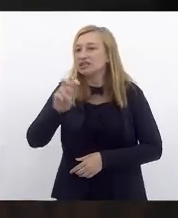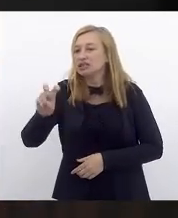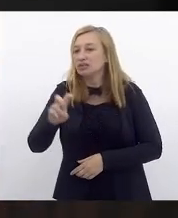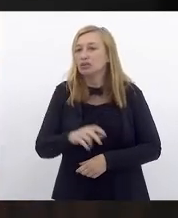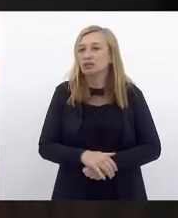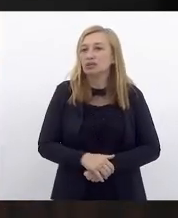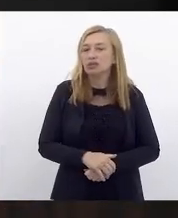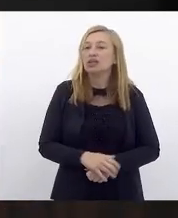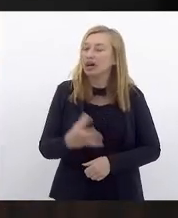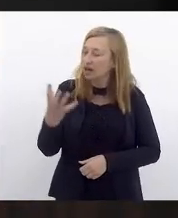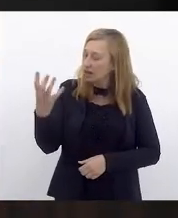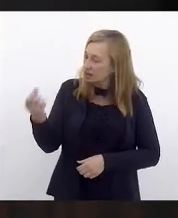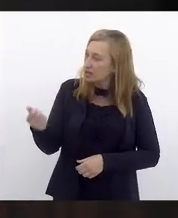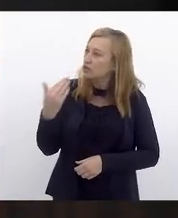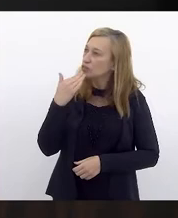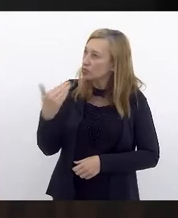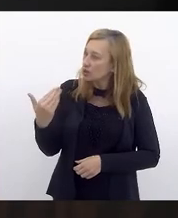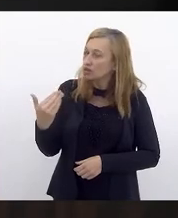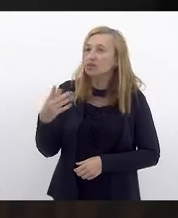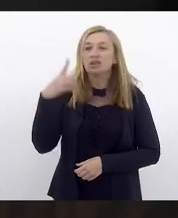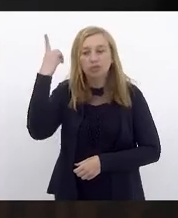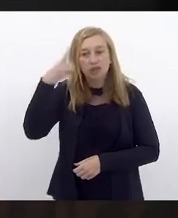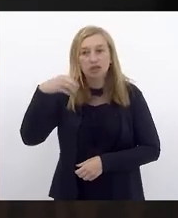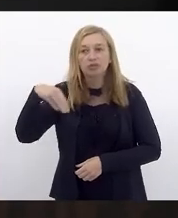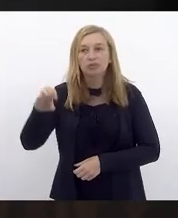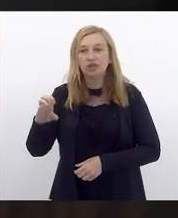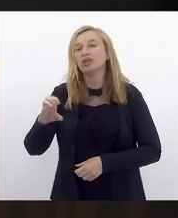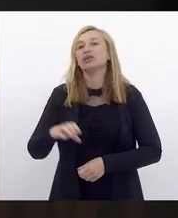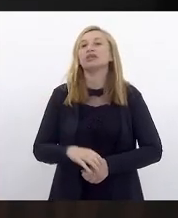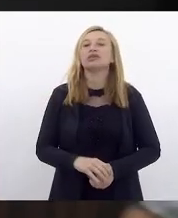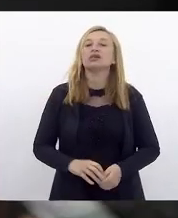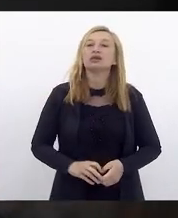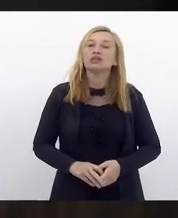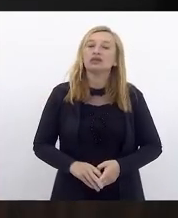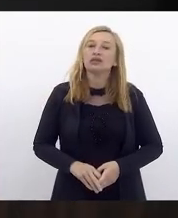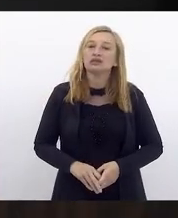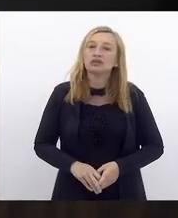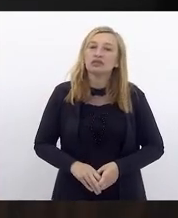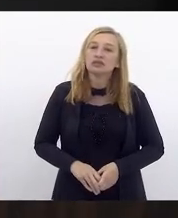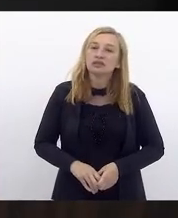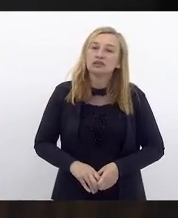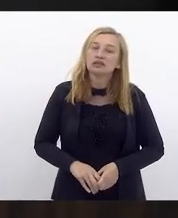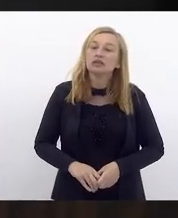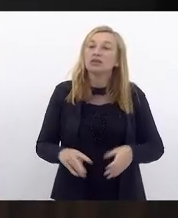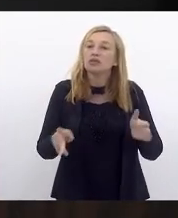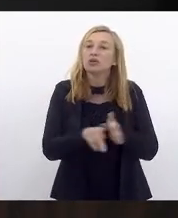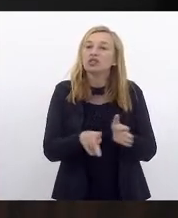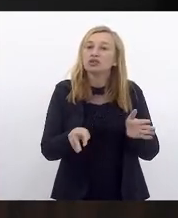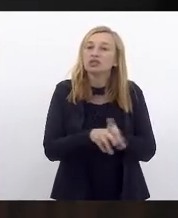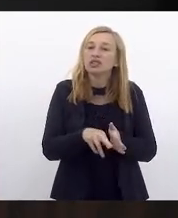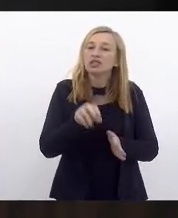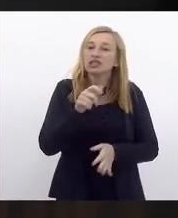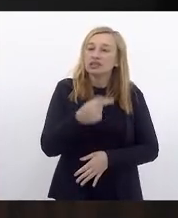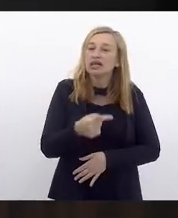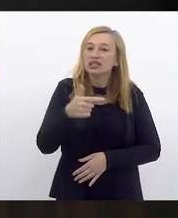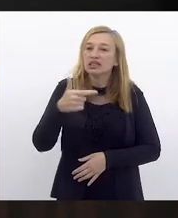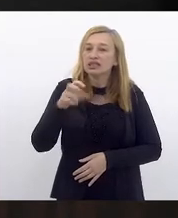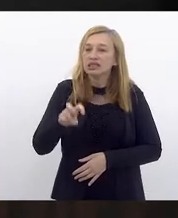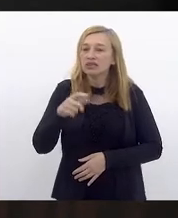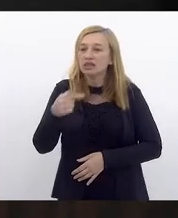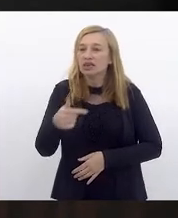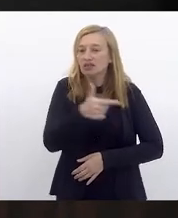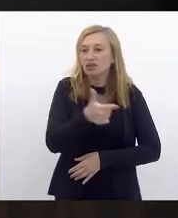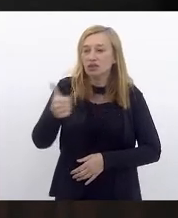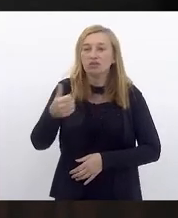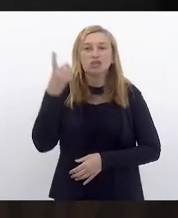Deferido a solicitação do deputado Mink. Projeto de resolução 757-2021,